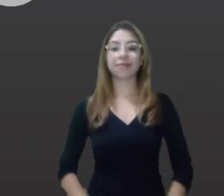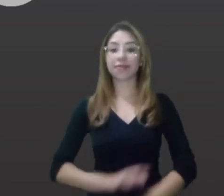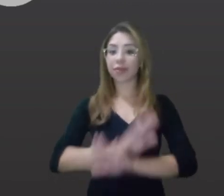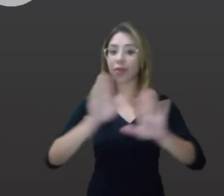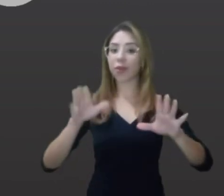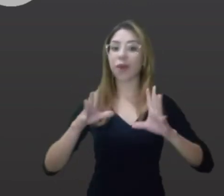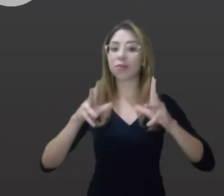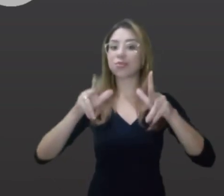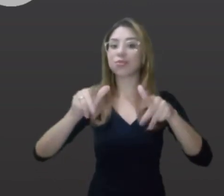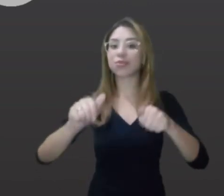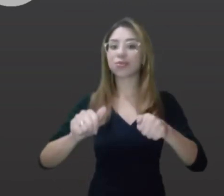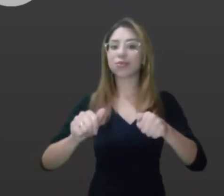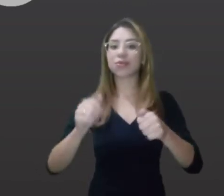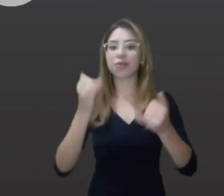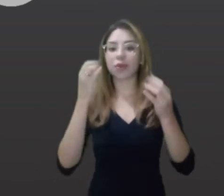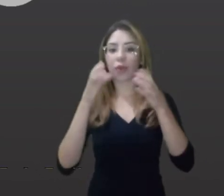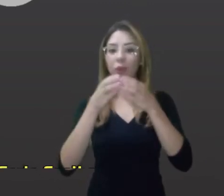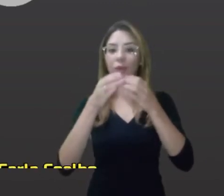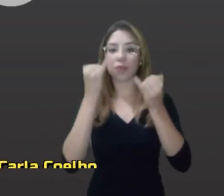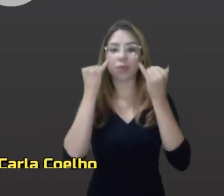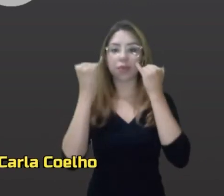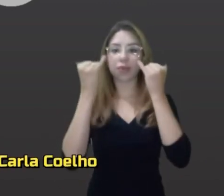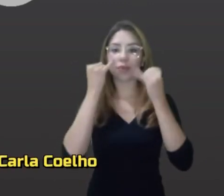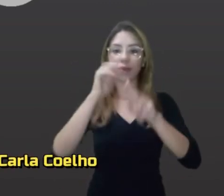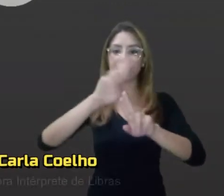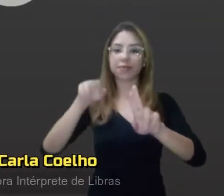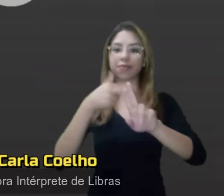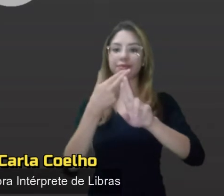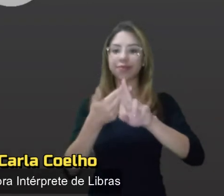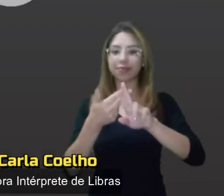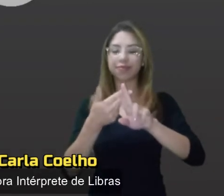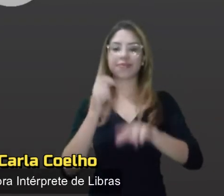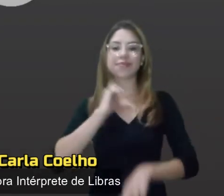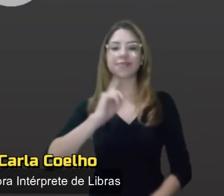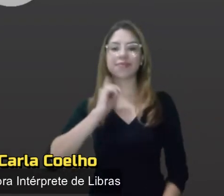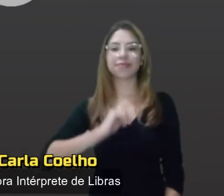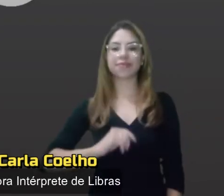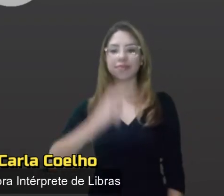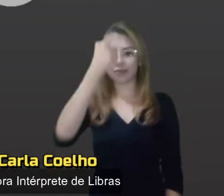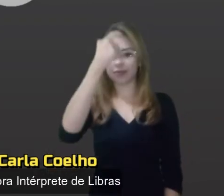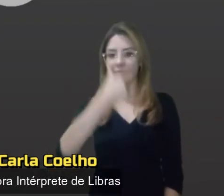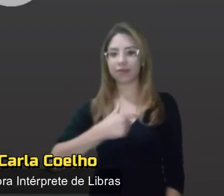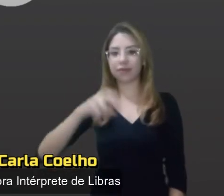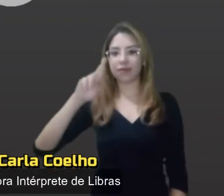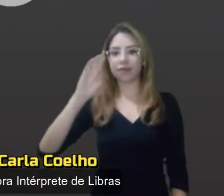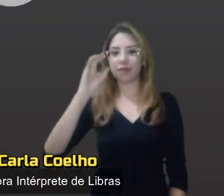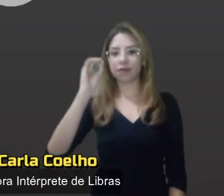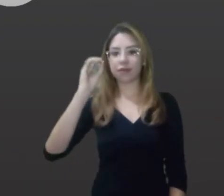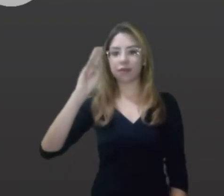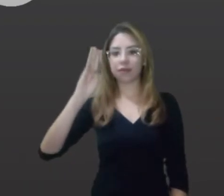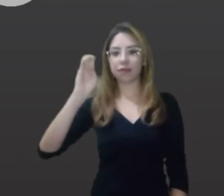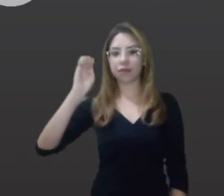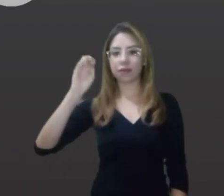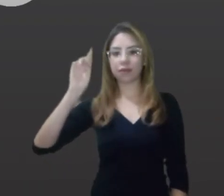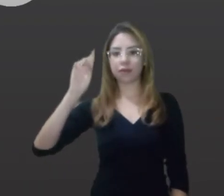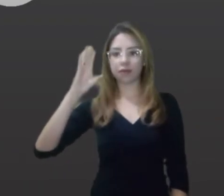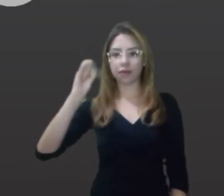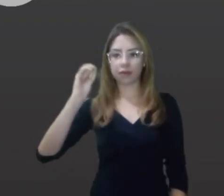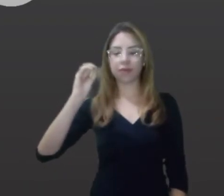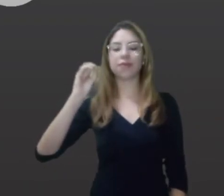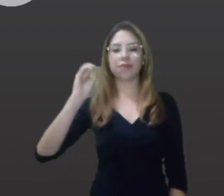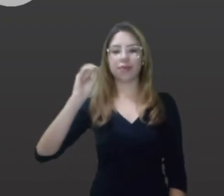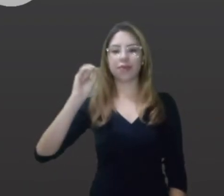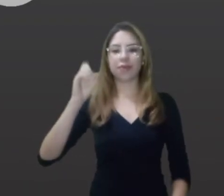Olá, ouvintes da Unifal-MG, em podcast. Eu sou Roberto Conde Santos, médico ginecologista e